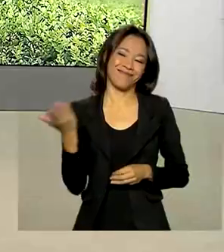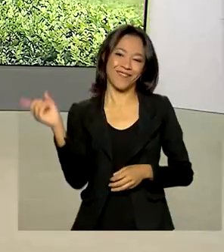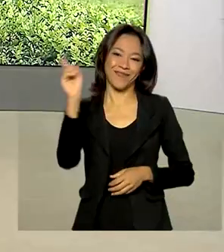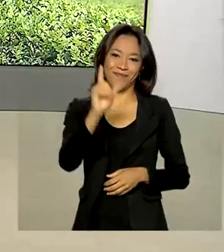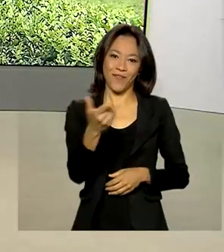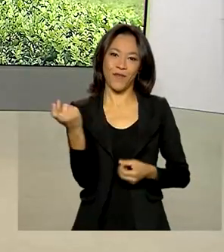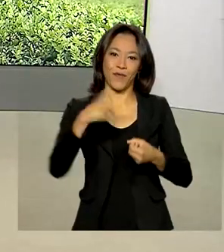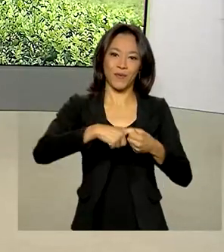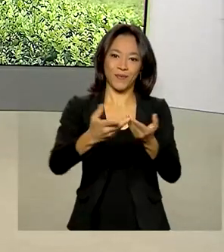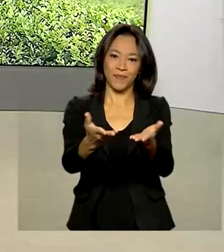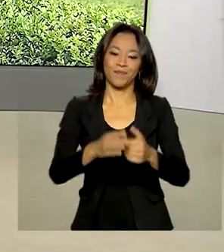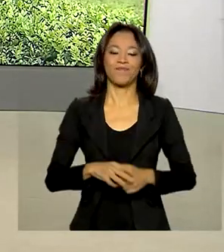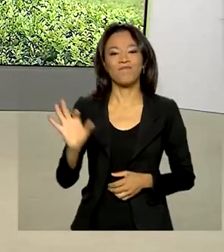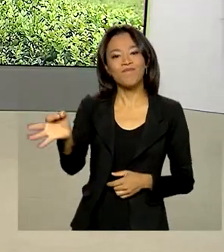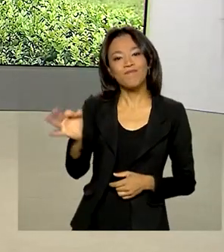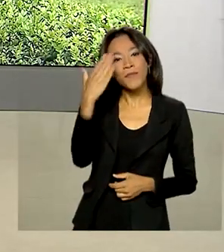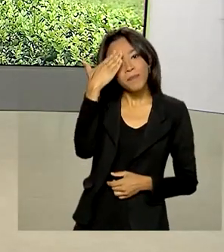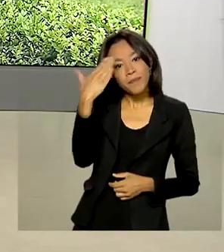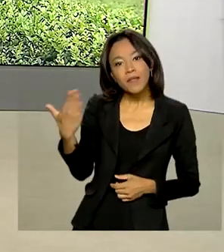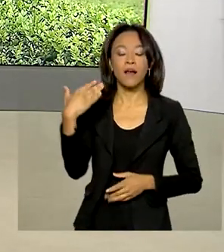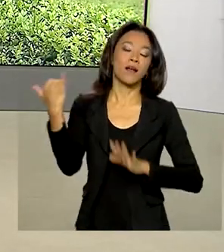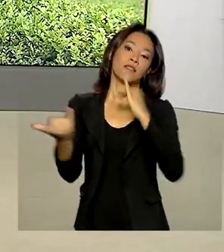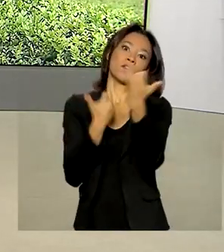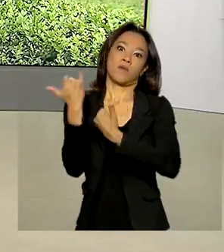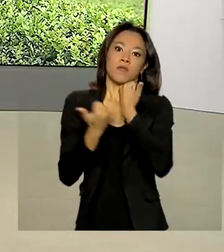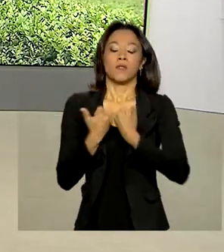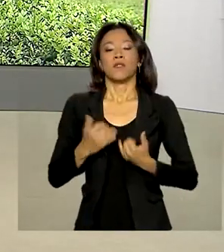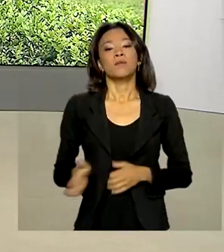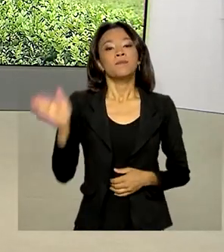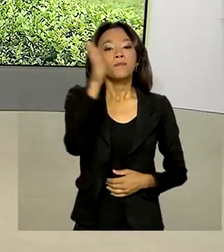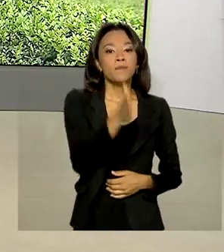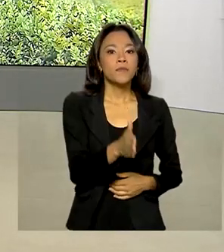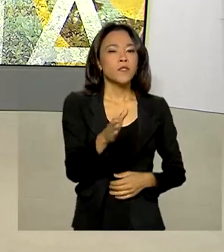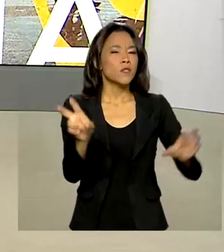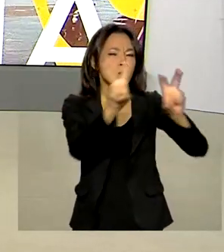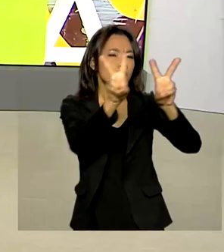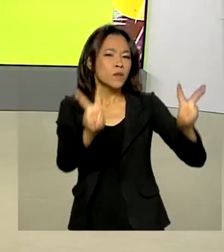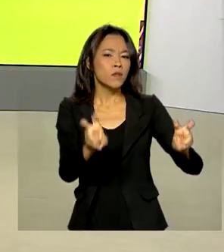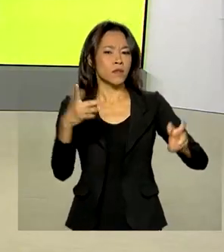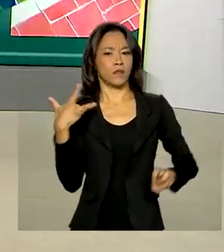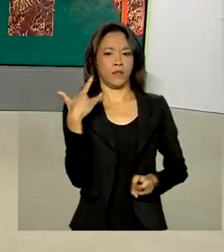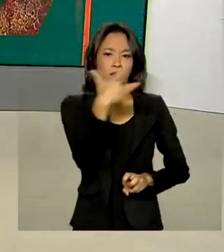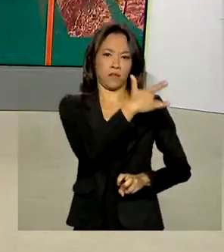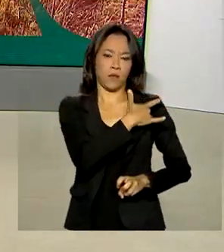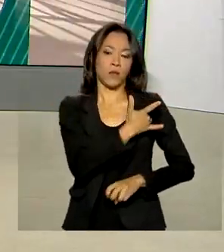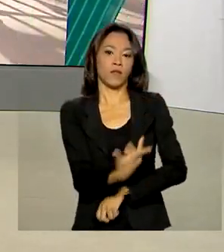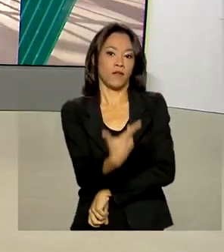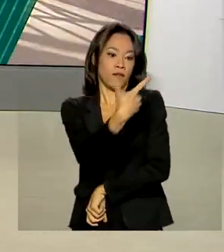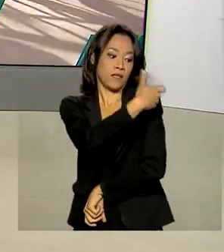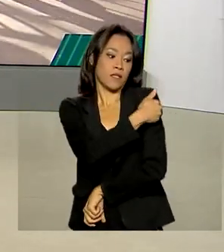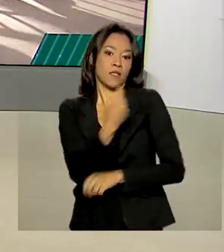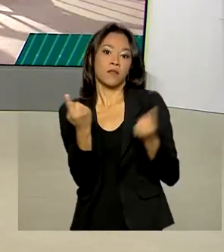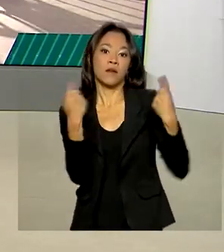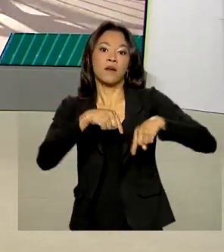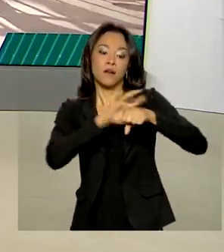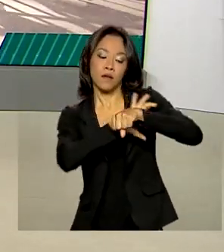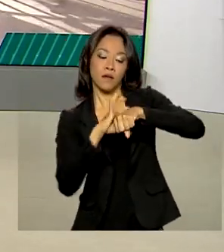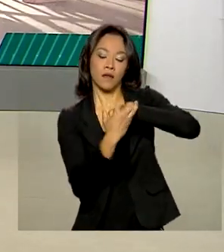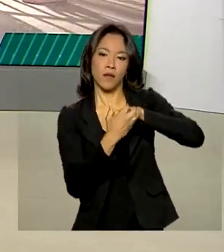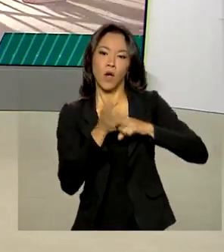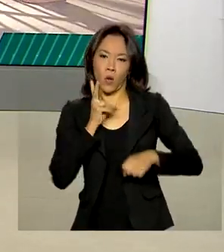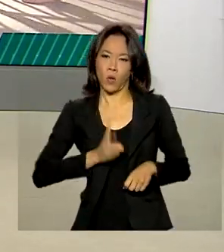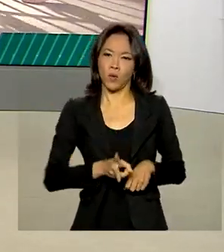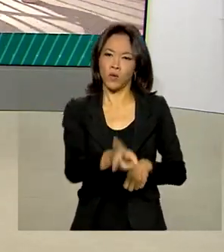Renata. Tá certo, Tiago. Muito obrigada pelas suas informações. E olha, falando em saúde, a vacinação contra a Covid-19 continua